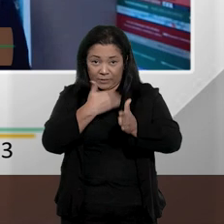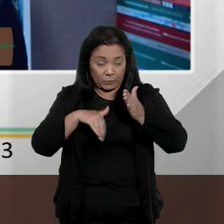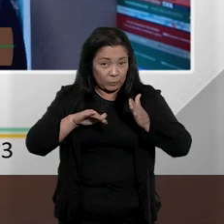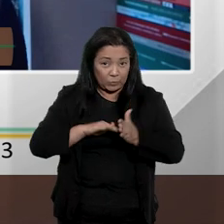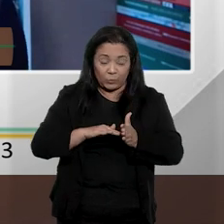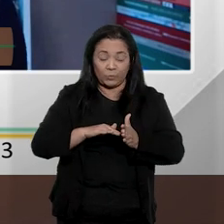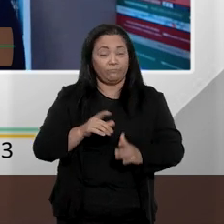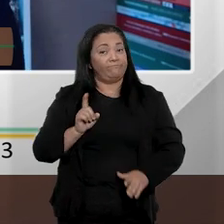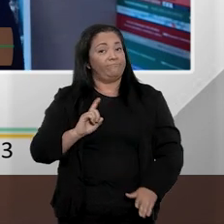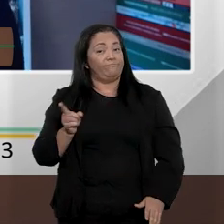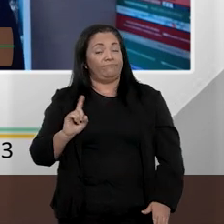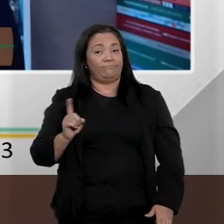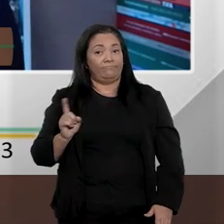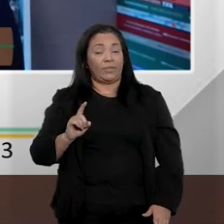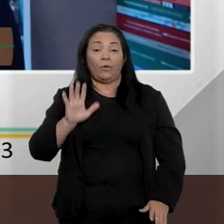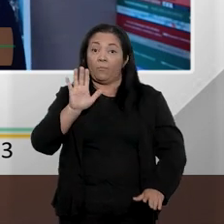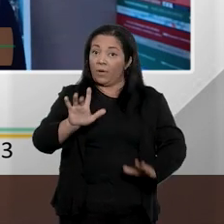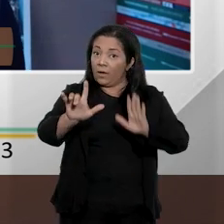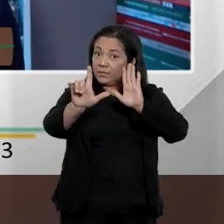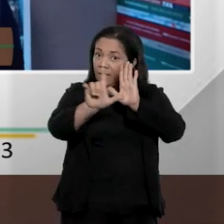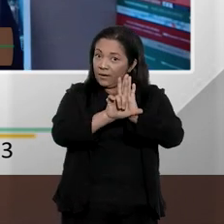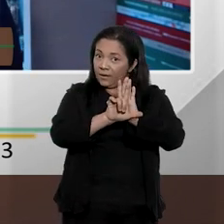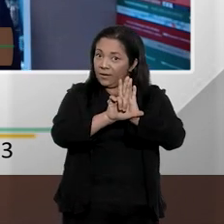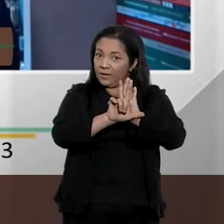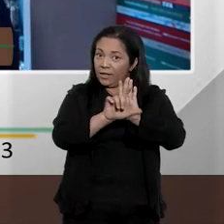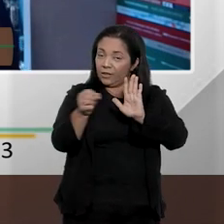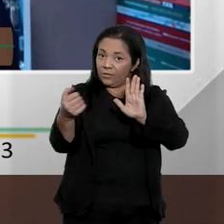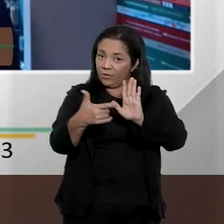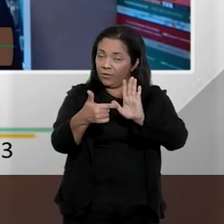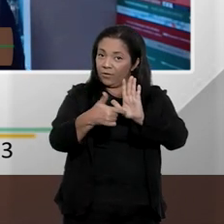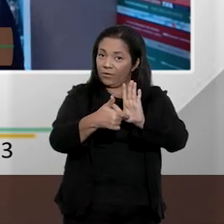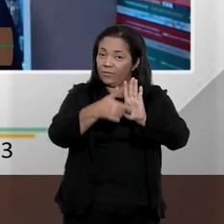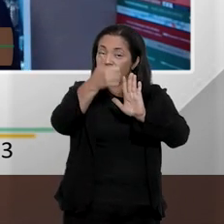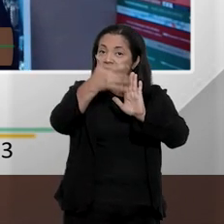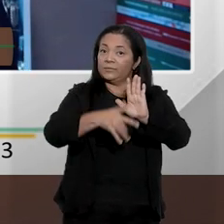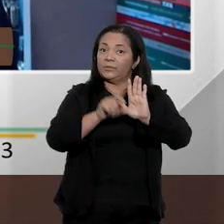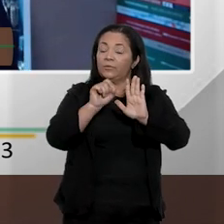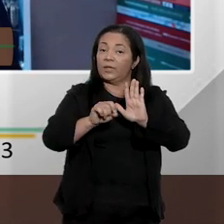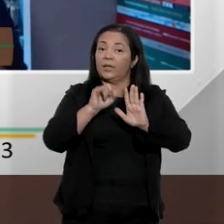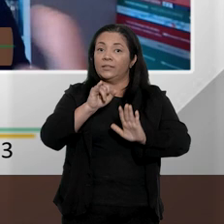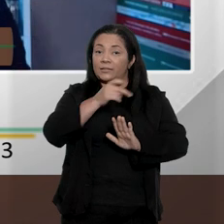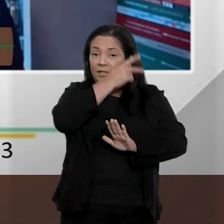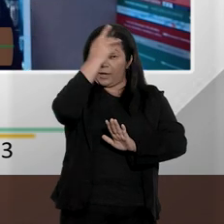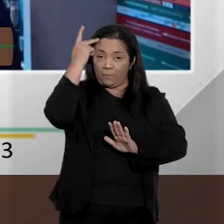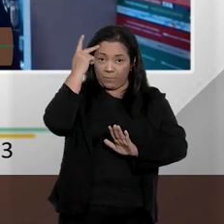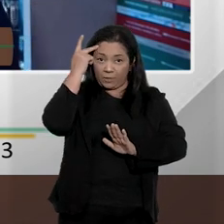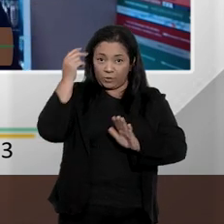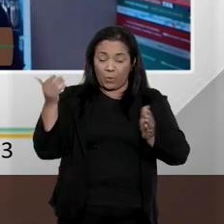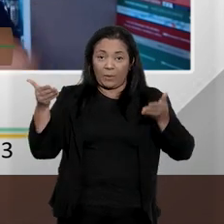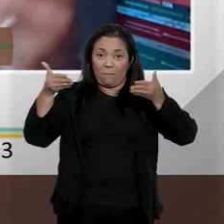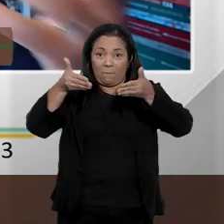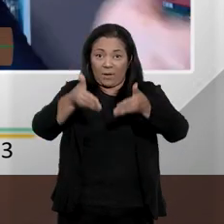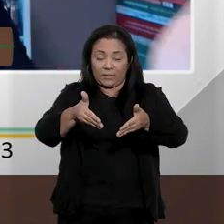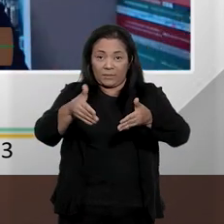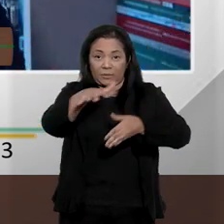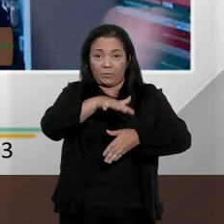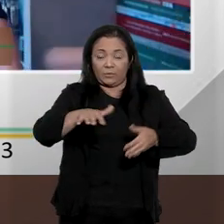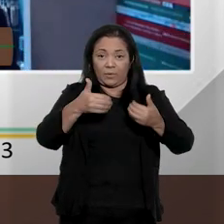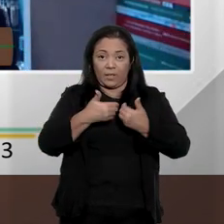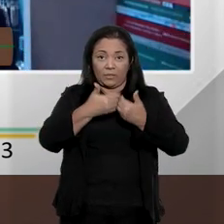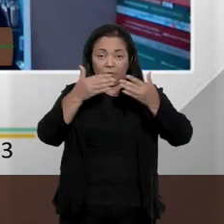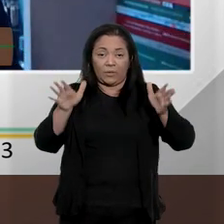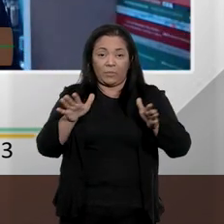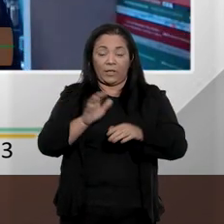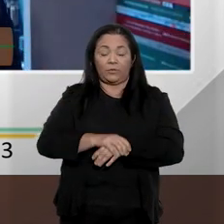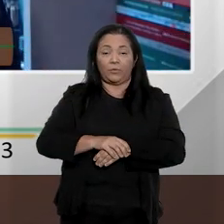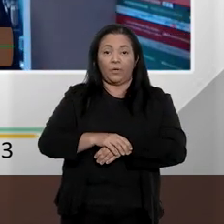há uma previsão específica na nova lei de que a pessoa que, nesses contextos de espaços abertos ao público, como, por exemplo, o professor